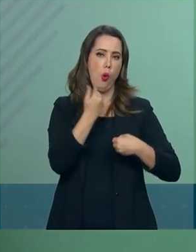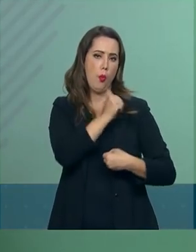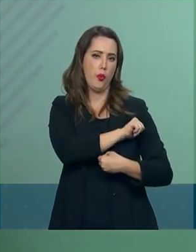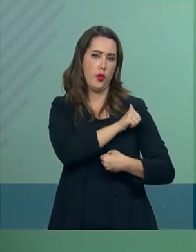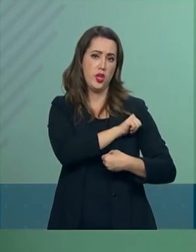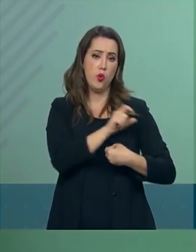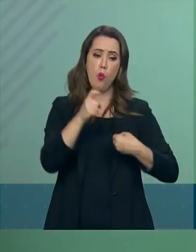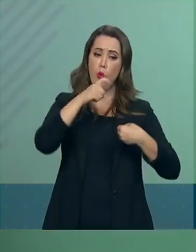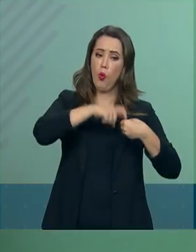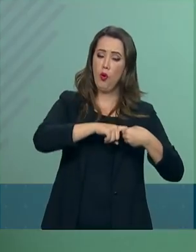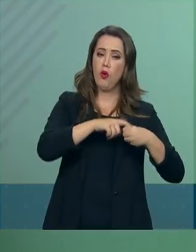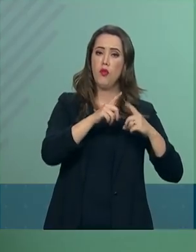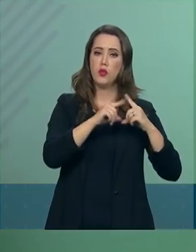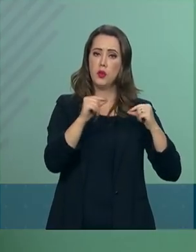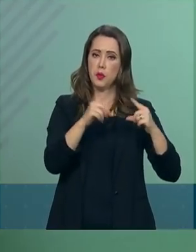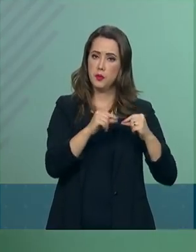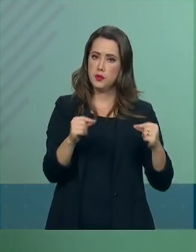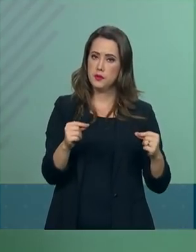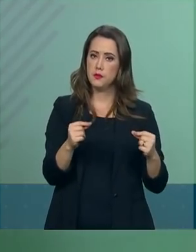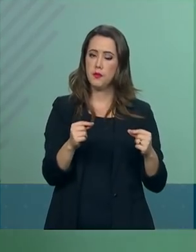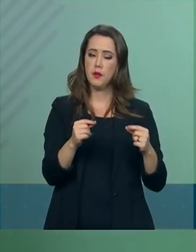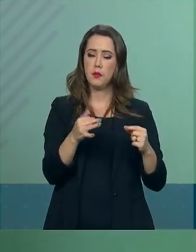em vista de um compromisso pessoal.